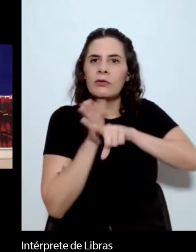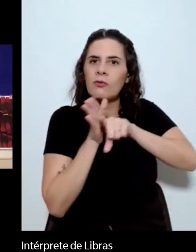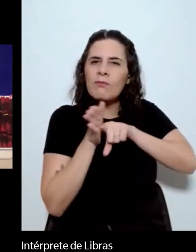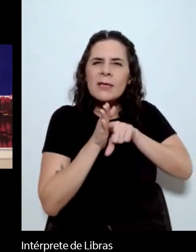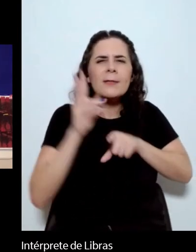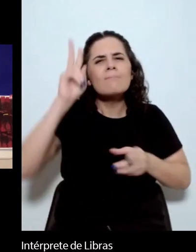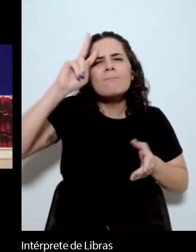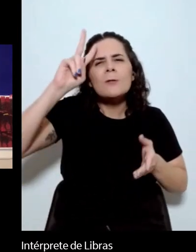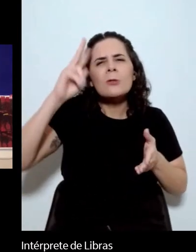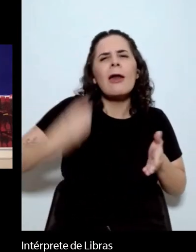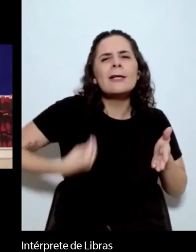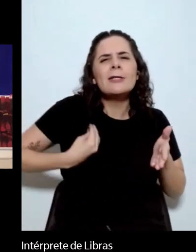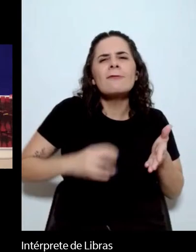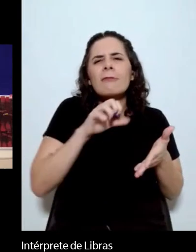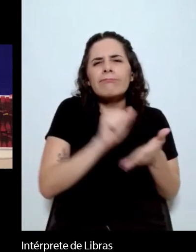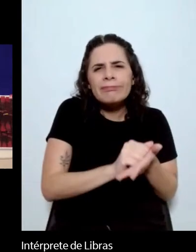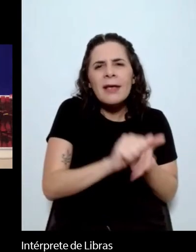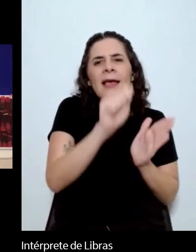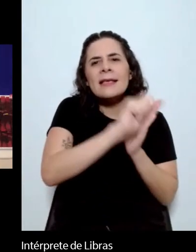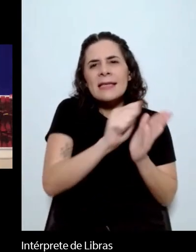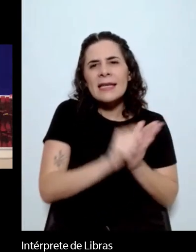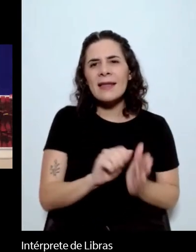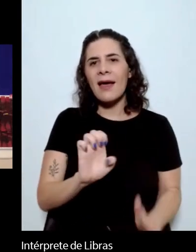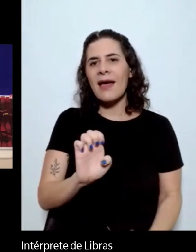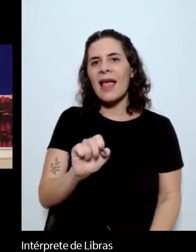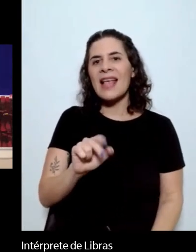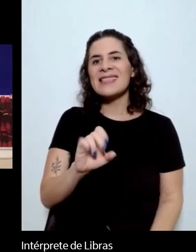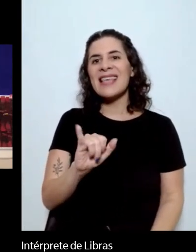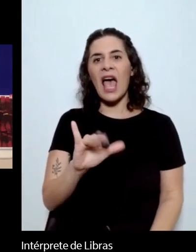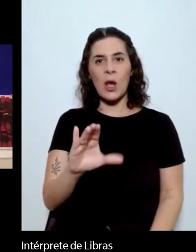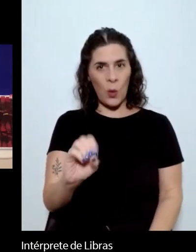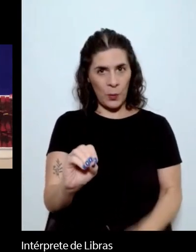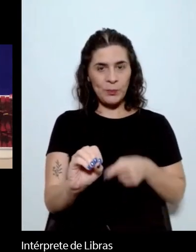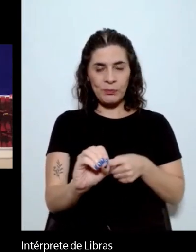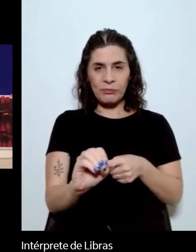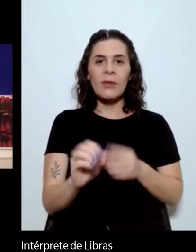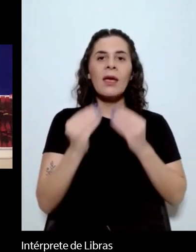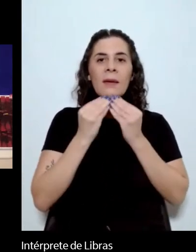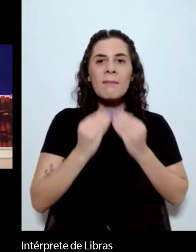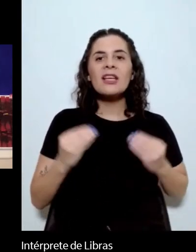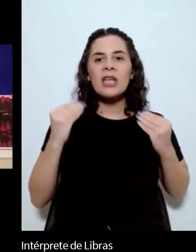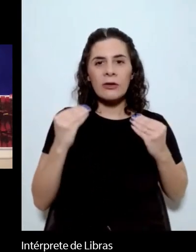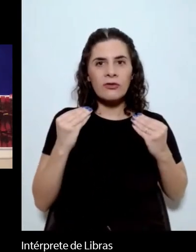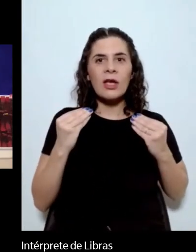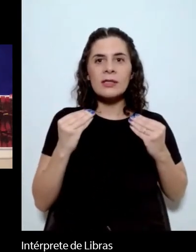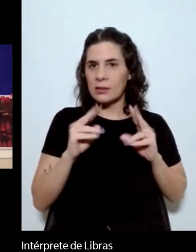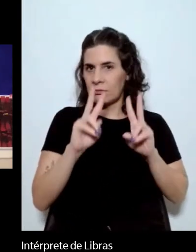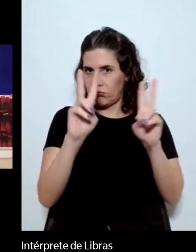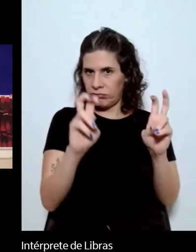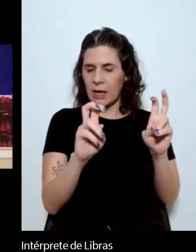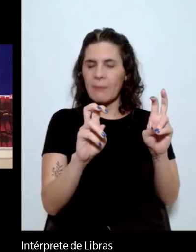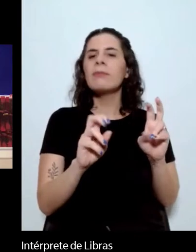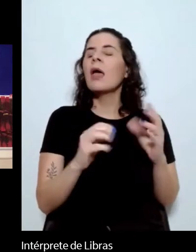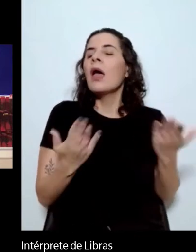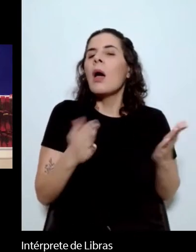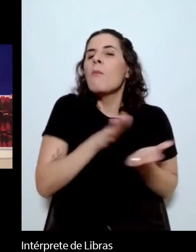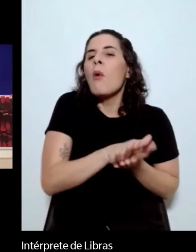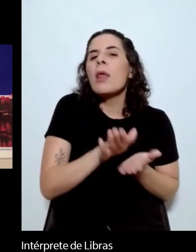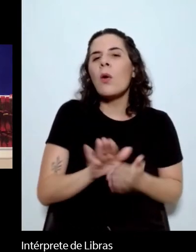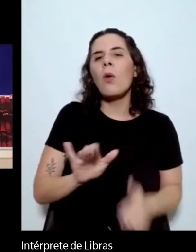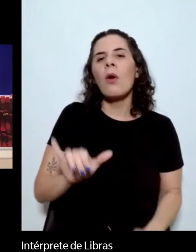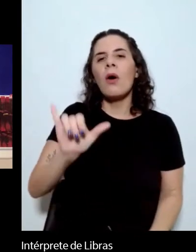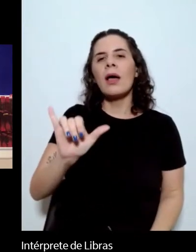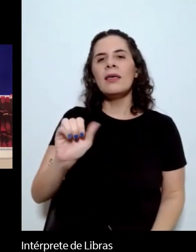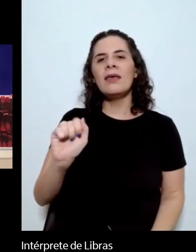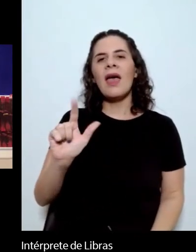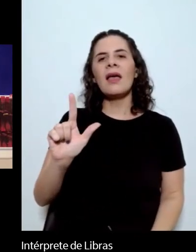de escrita ensaística. É Machado de Assis e Literary Life. Foi publicado por Yale University Press em 2015.